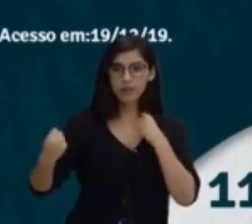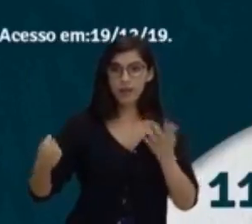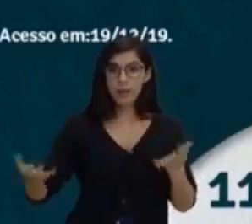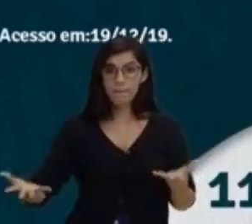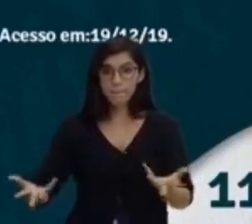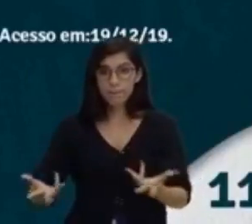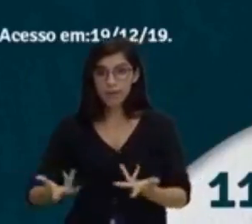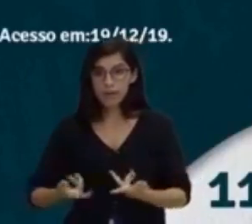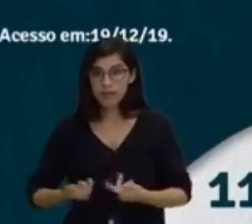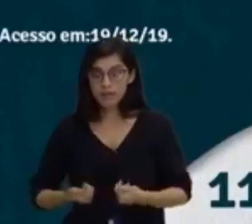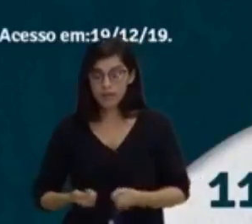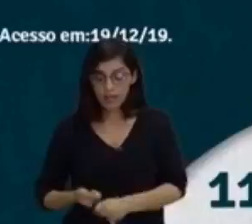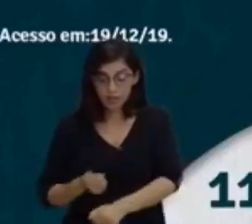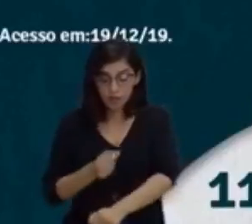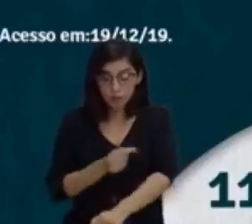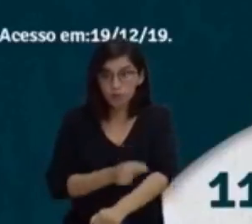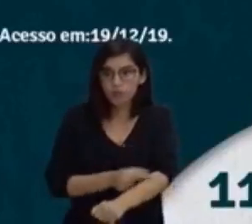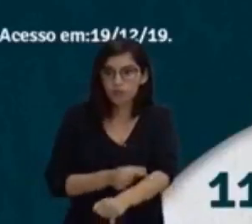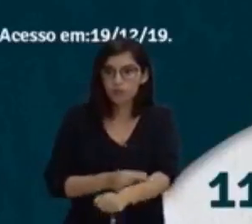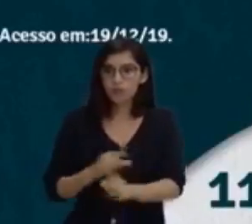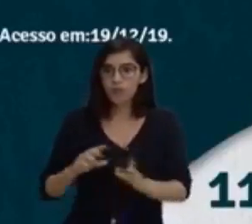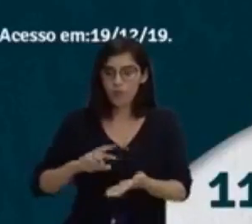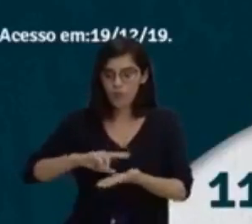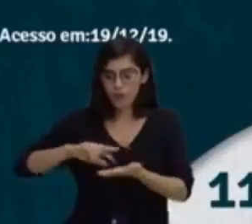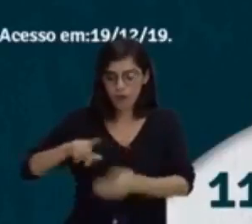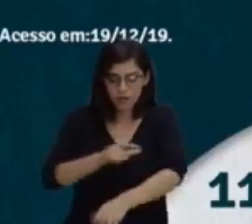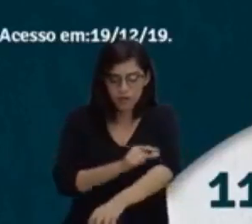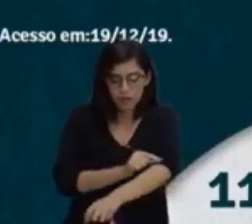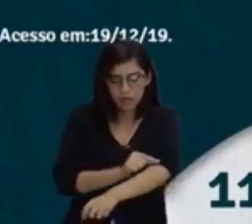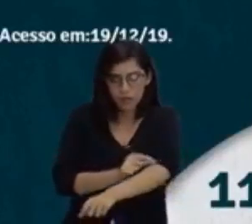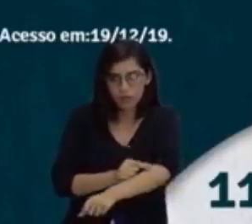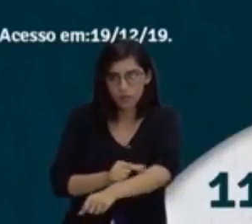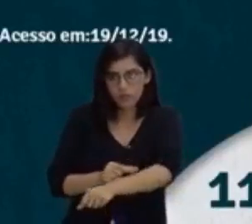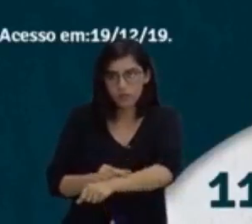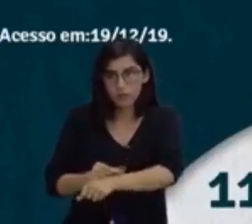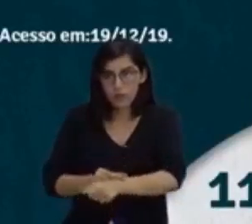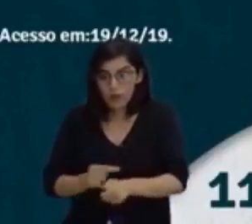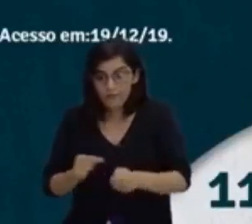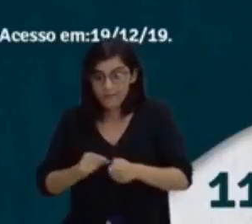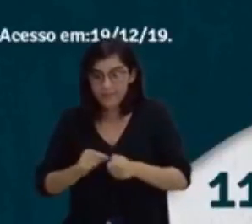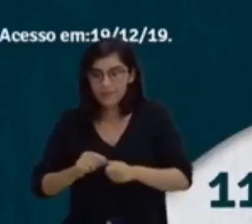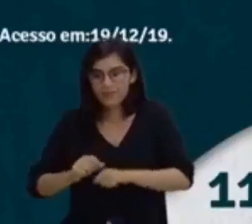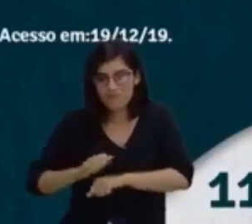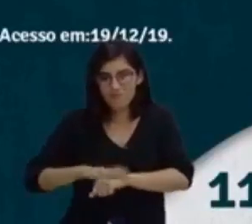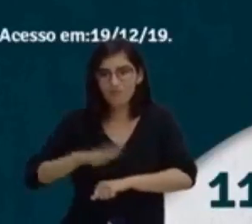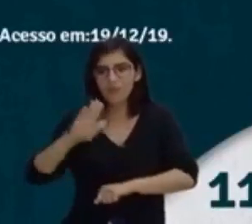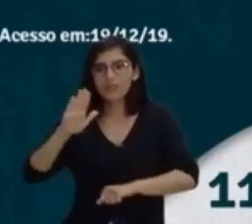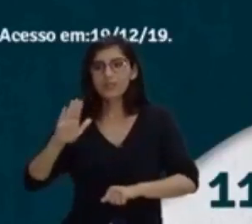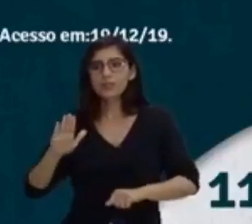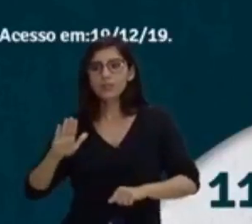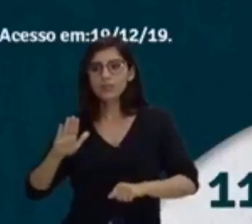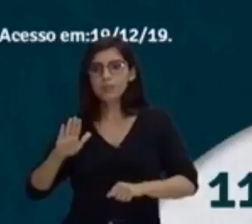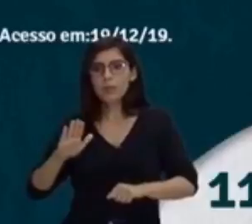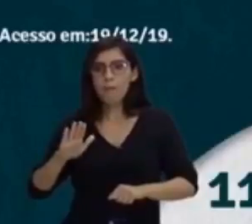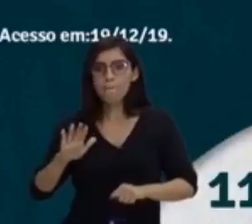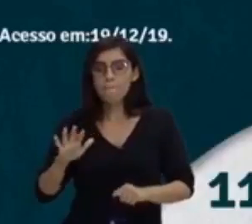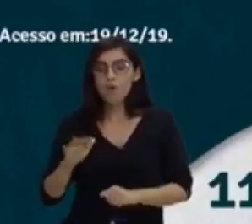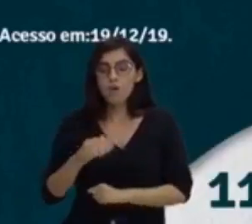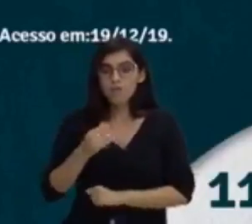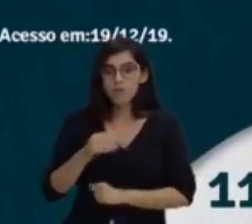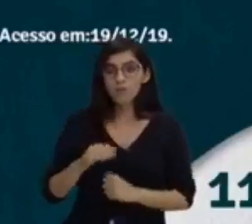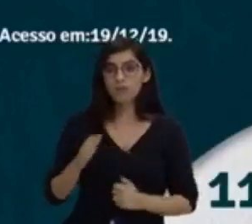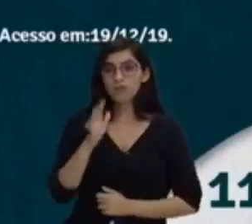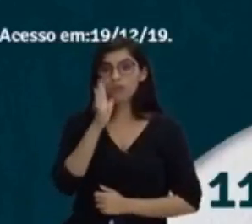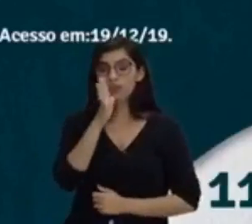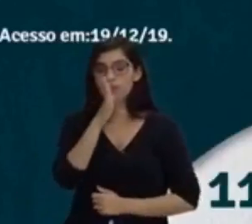de músculos exercer um esforço submáximo por um extenso período.